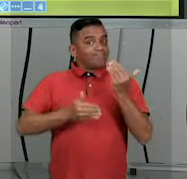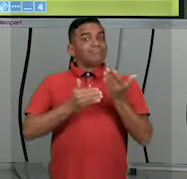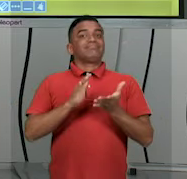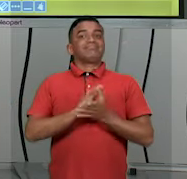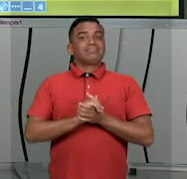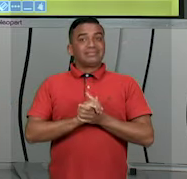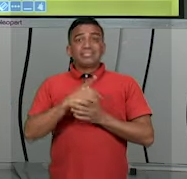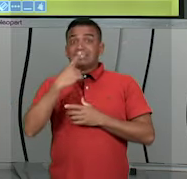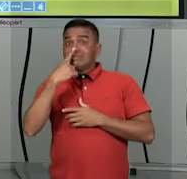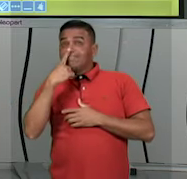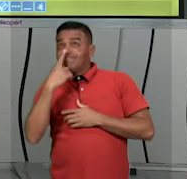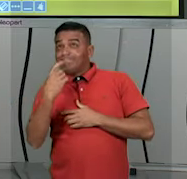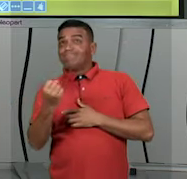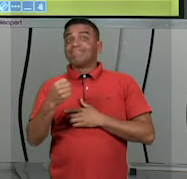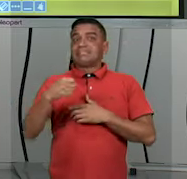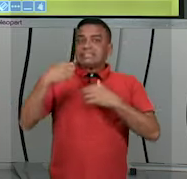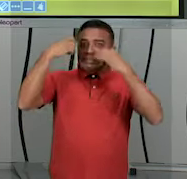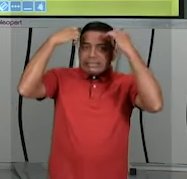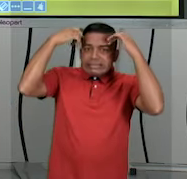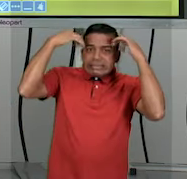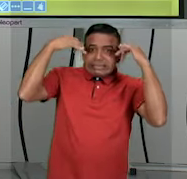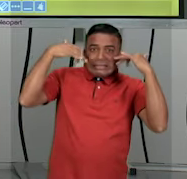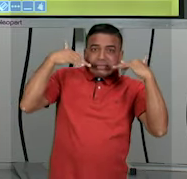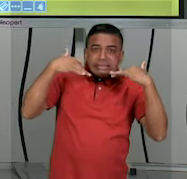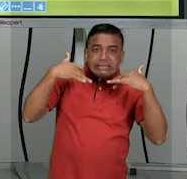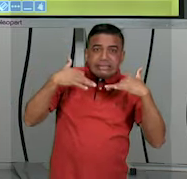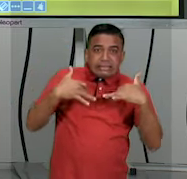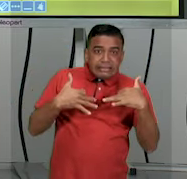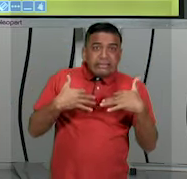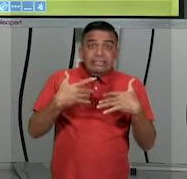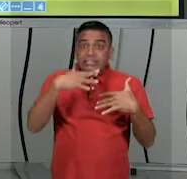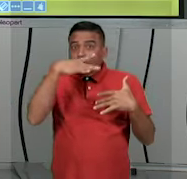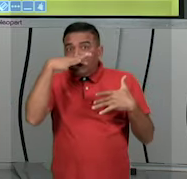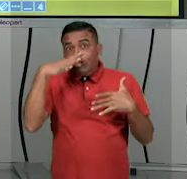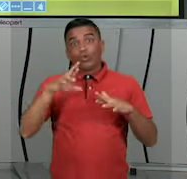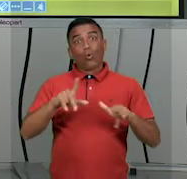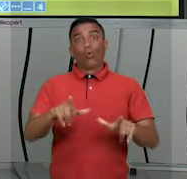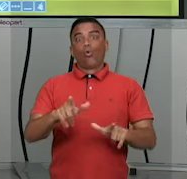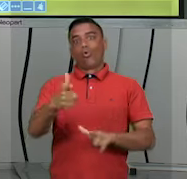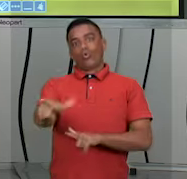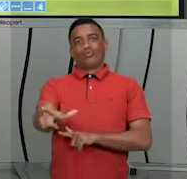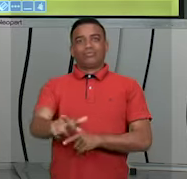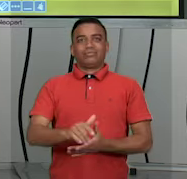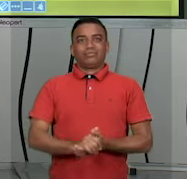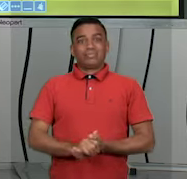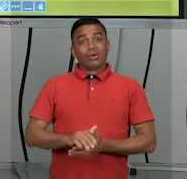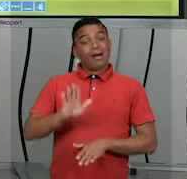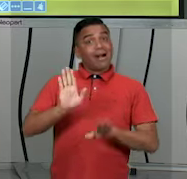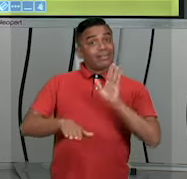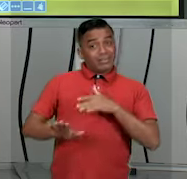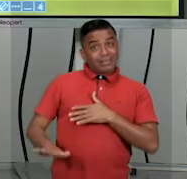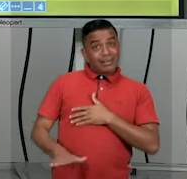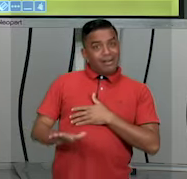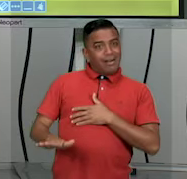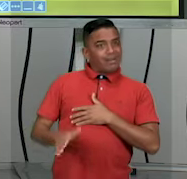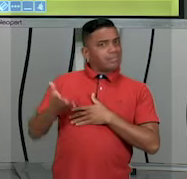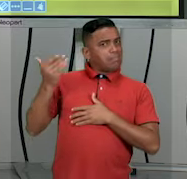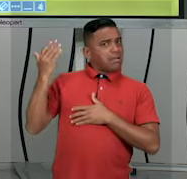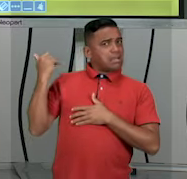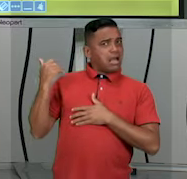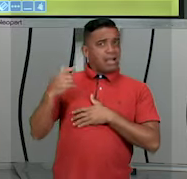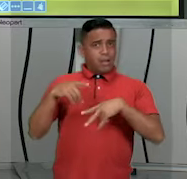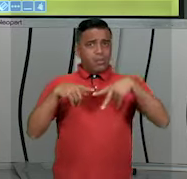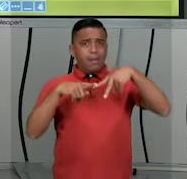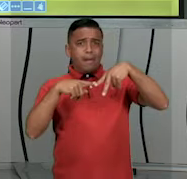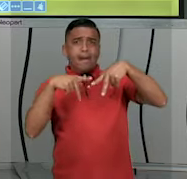corpo estão mudando, o seu suor cheira diferente agora. Então, às vezes, a criança que nunca teve um chulé, a criança